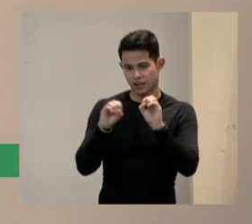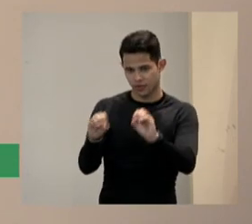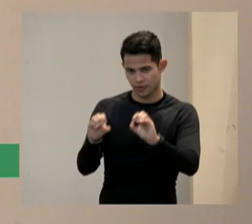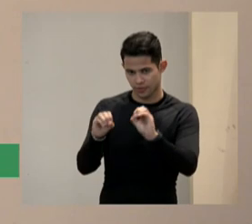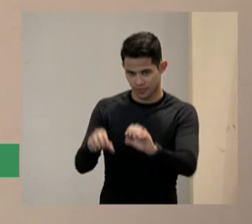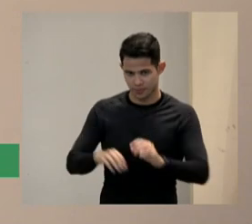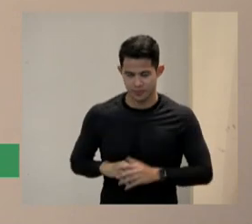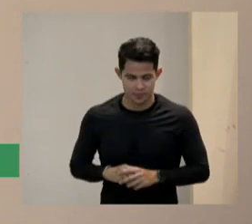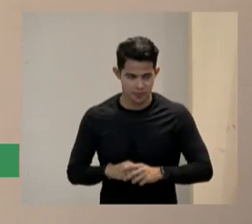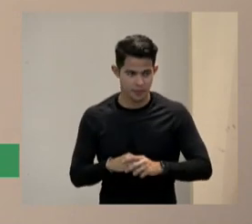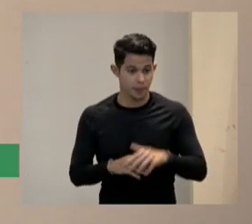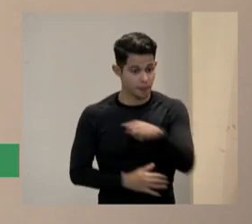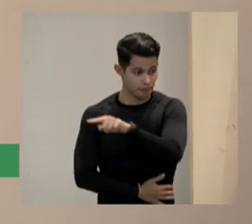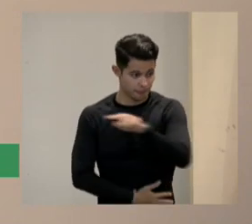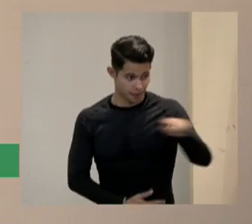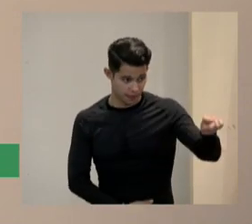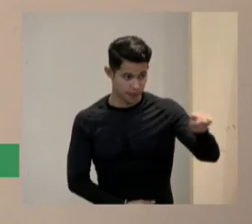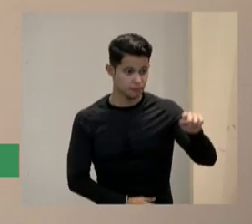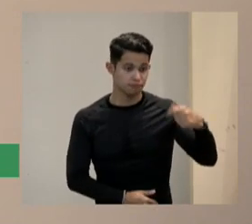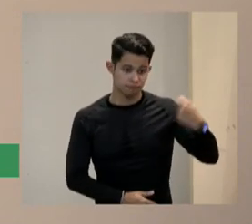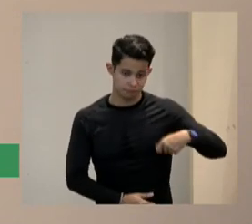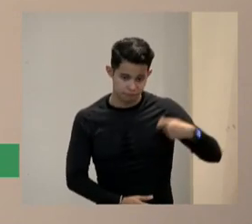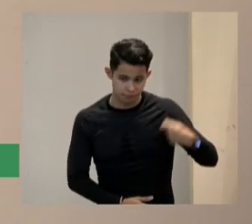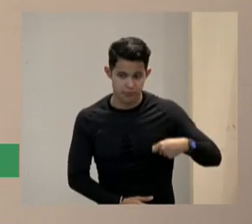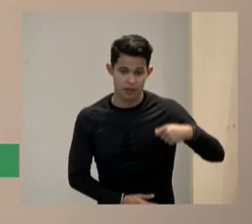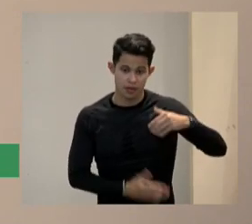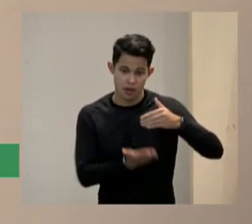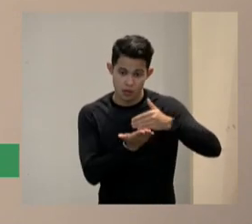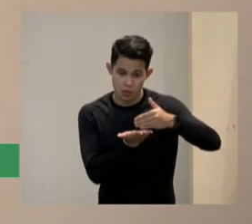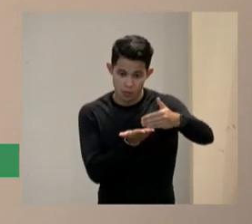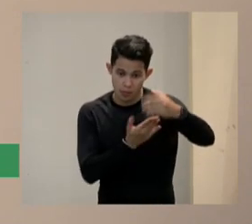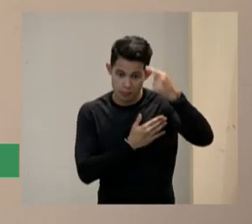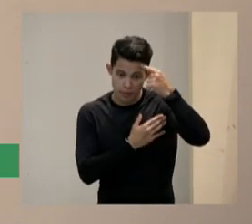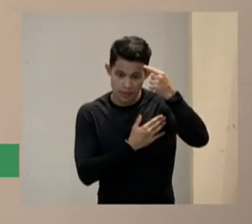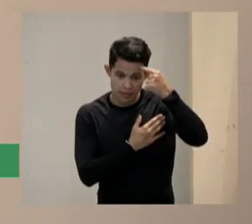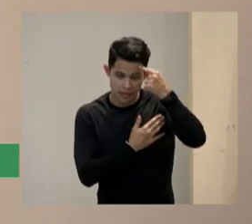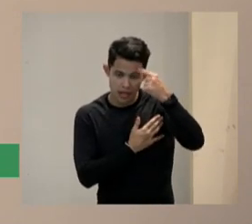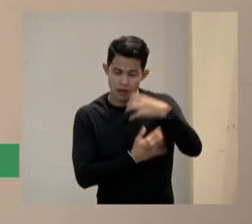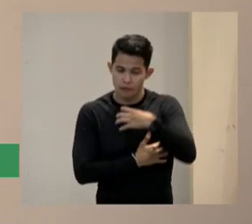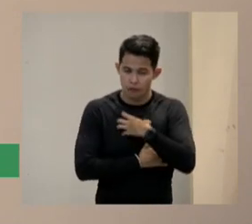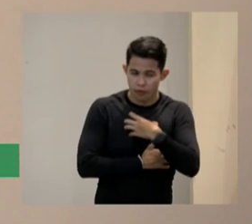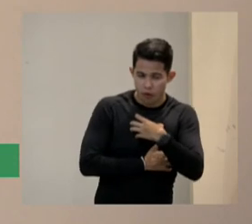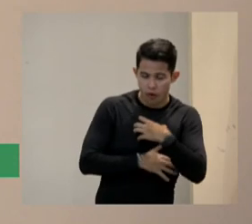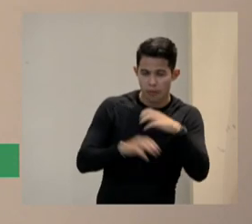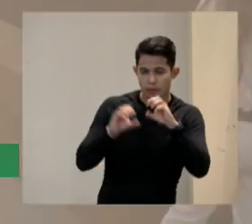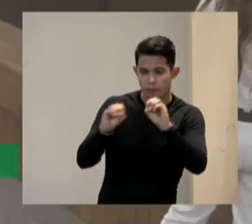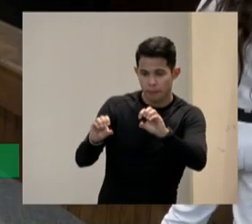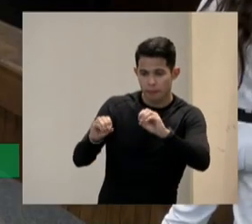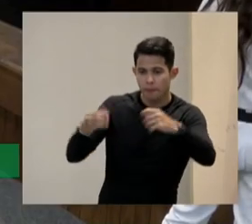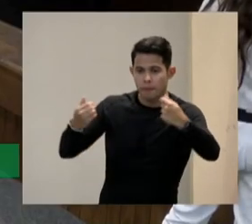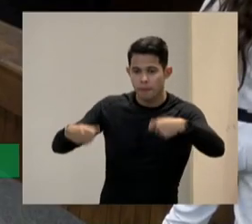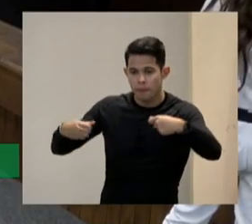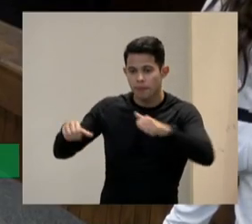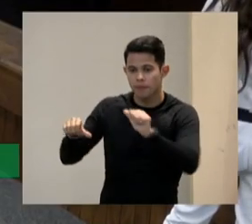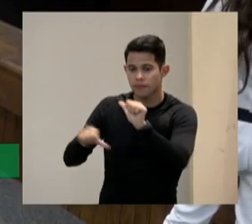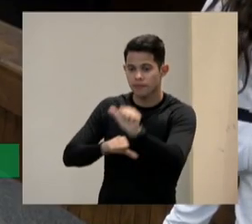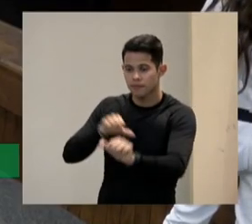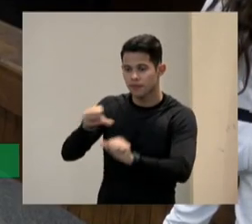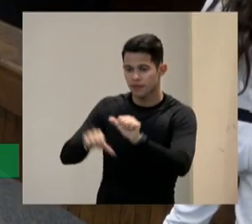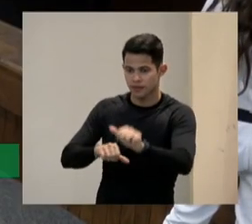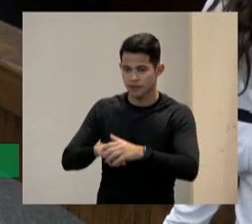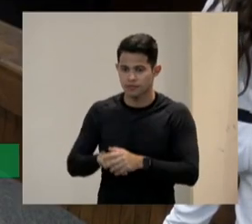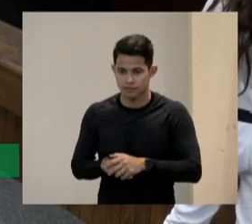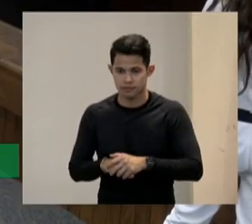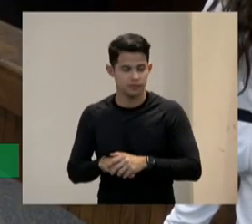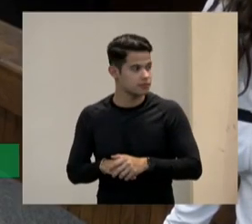que começar a pensar que nossas formas de ensinar tem que mudar e a cada dia están